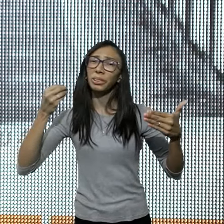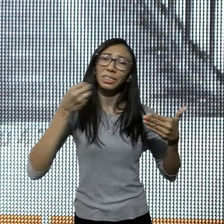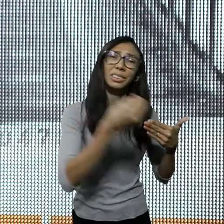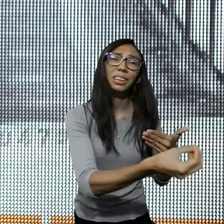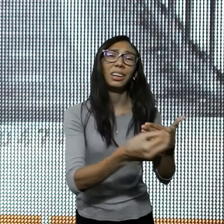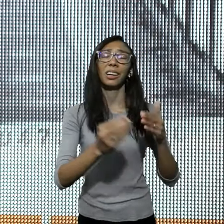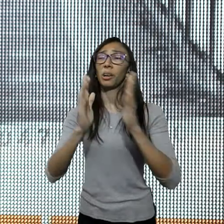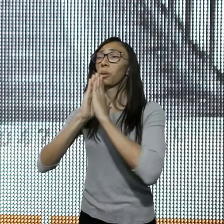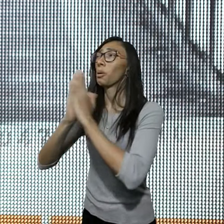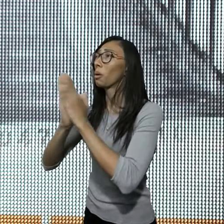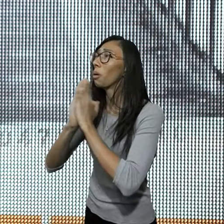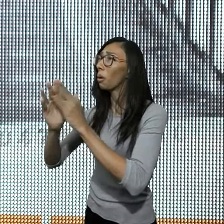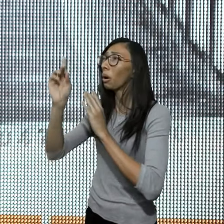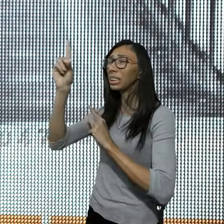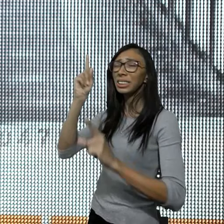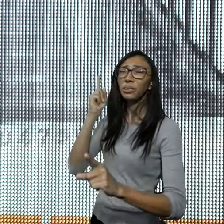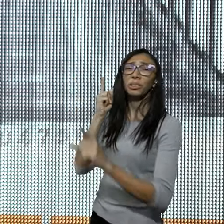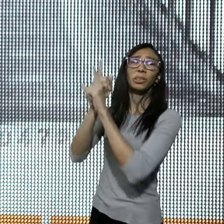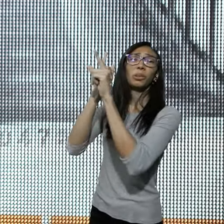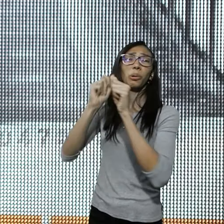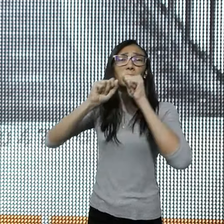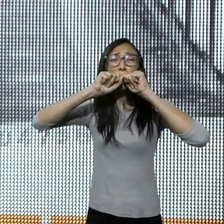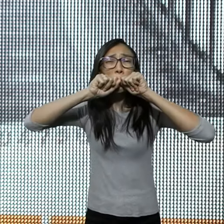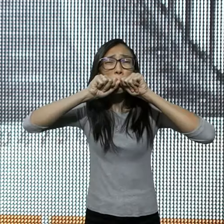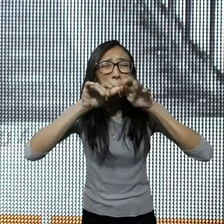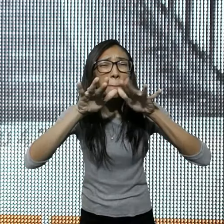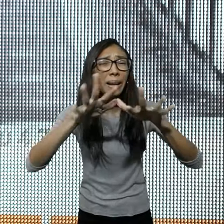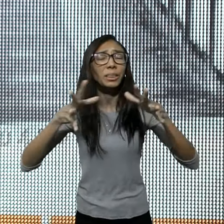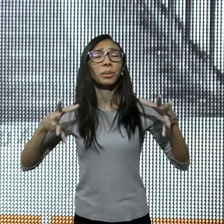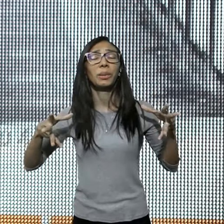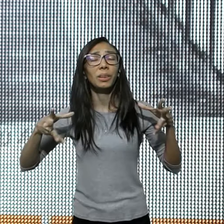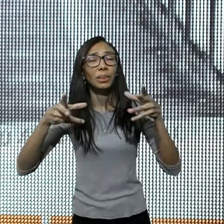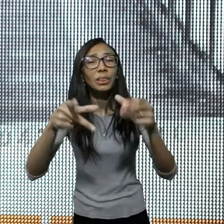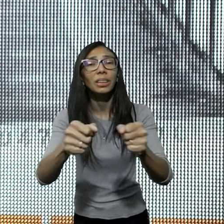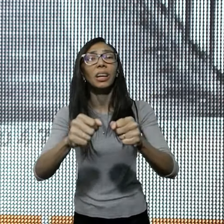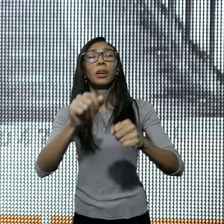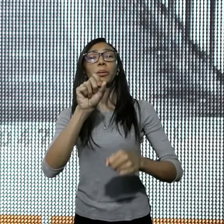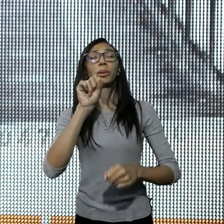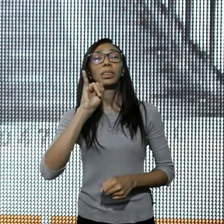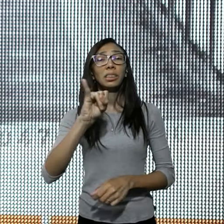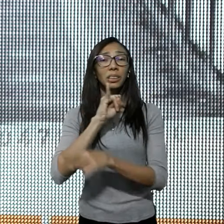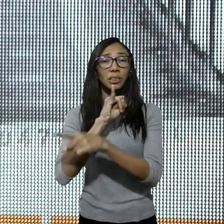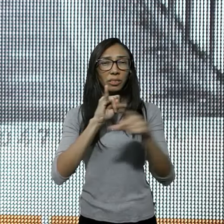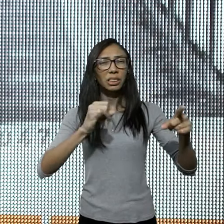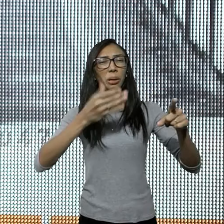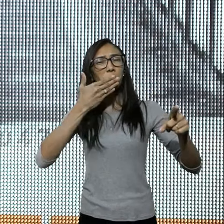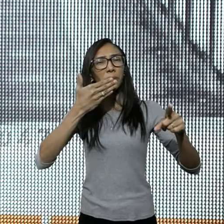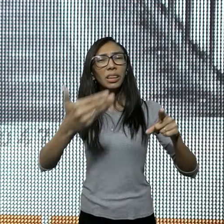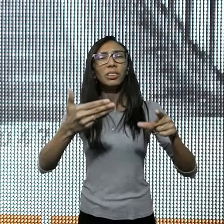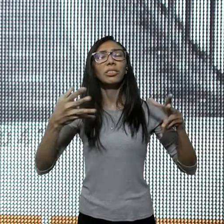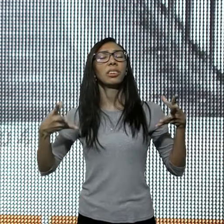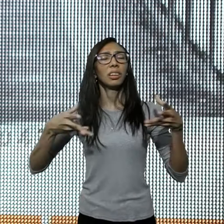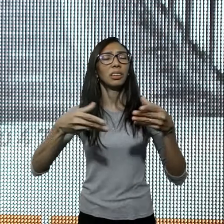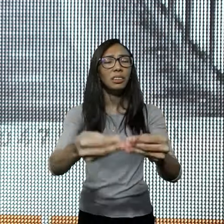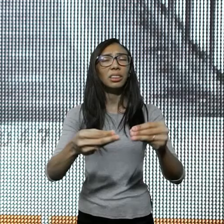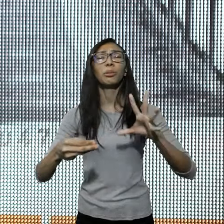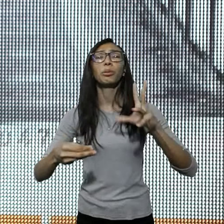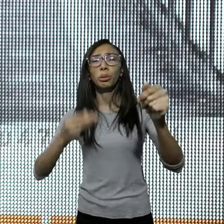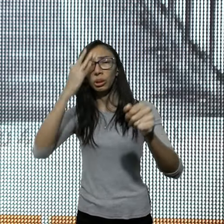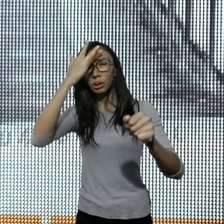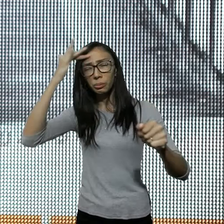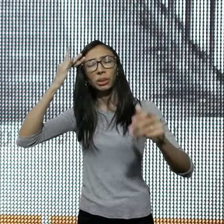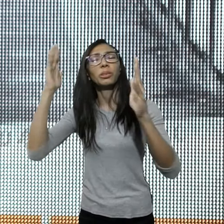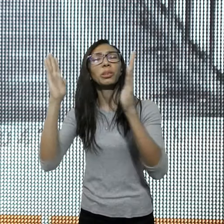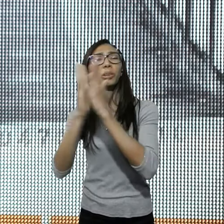busquem, e encontrarão, batam, e a porta, lhe será aberta, pois todo o que pede, recebe, todo o que busca, encontra,